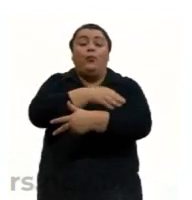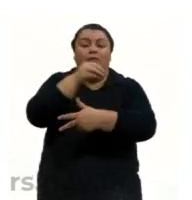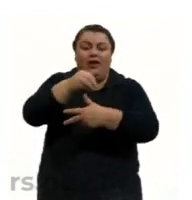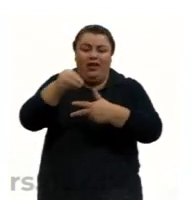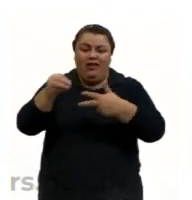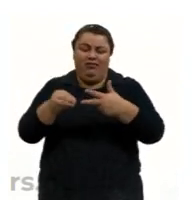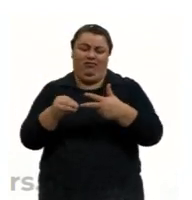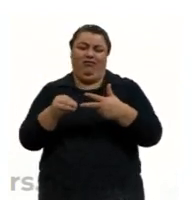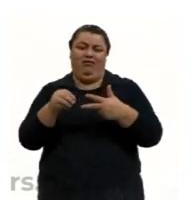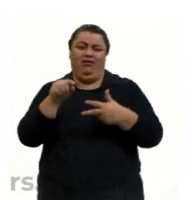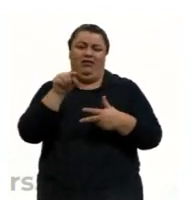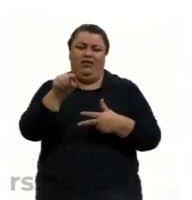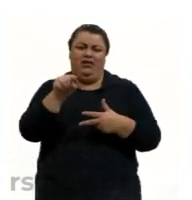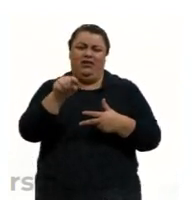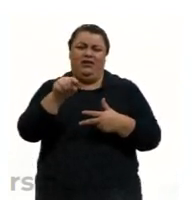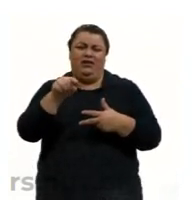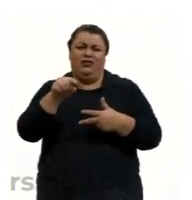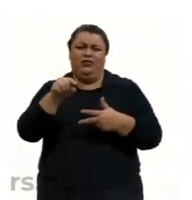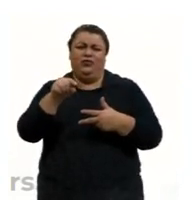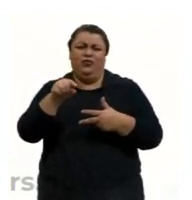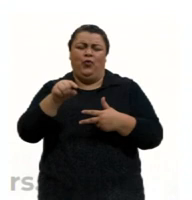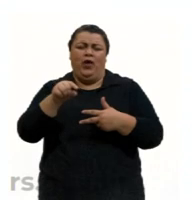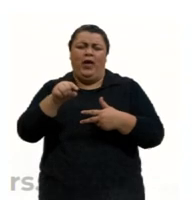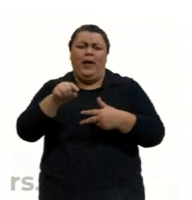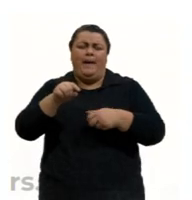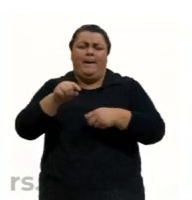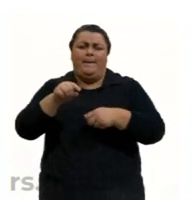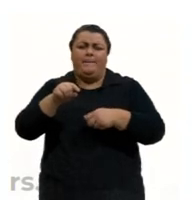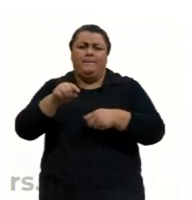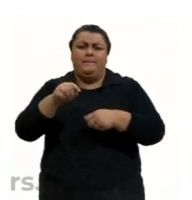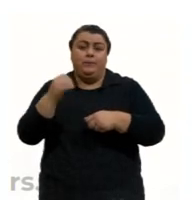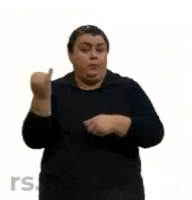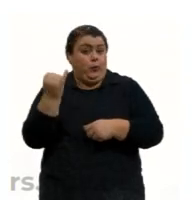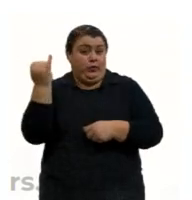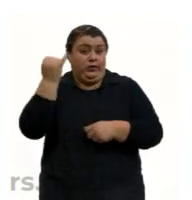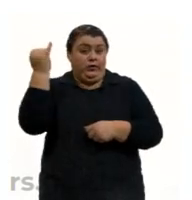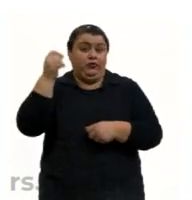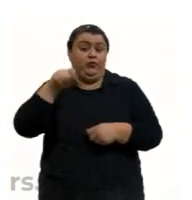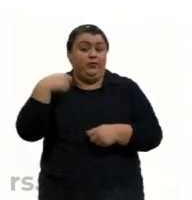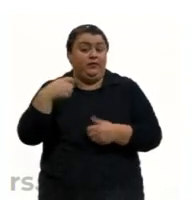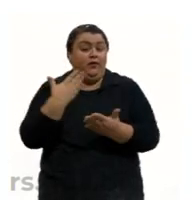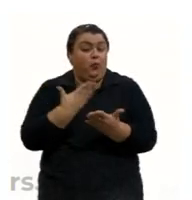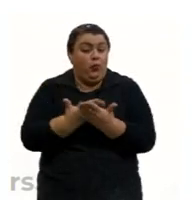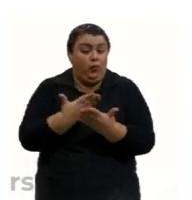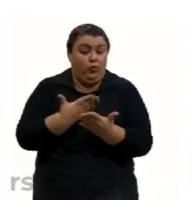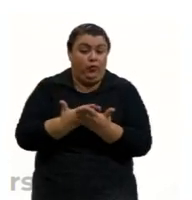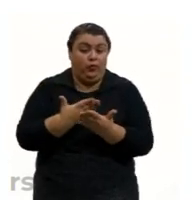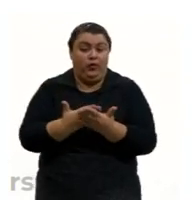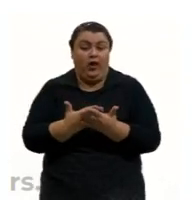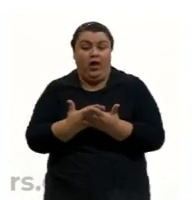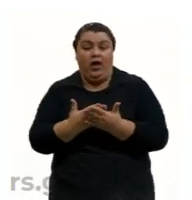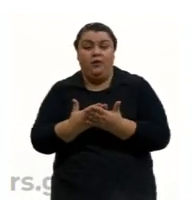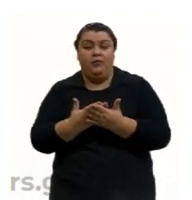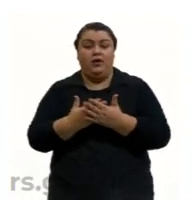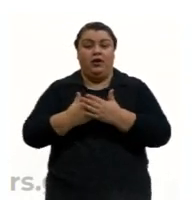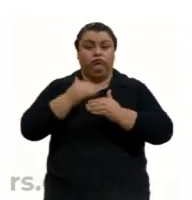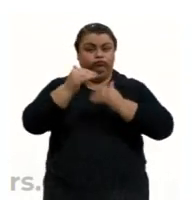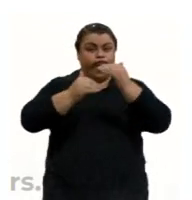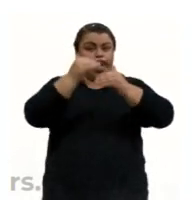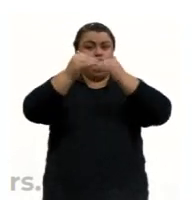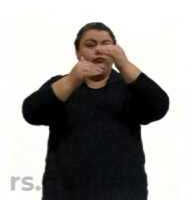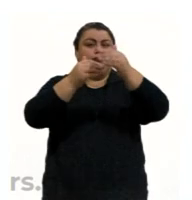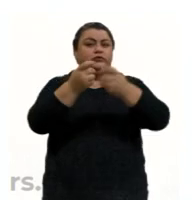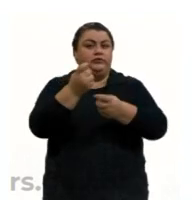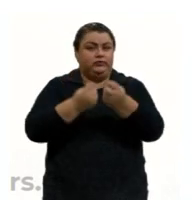isso vai além da nossa condição econômica. Nós precisamos estudar para ter uma condição econômica melhor também, mas